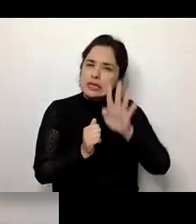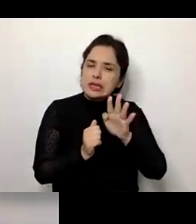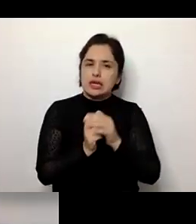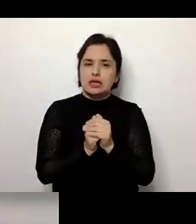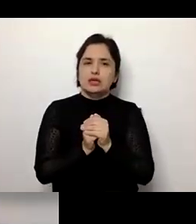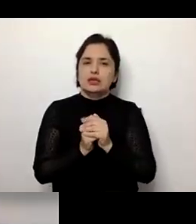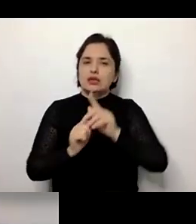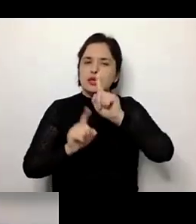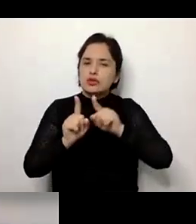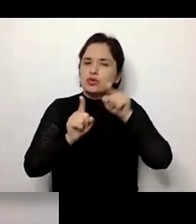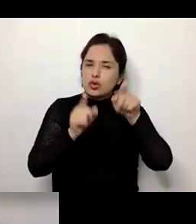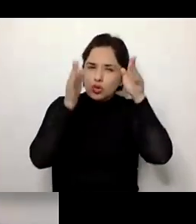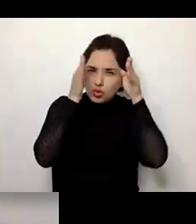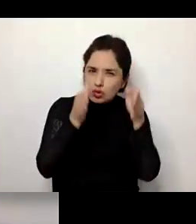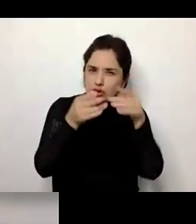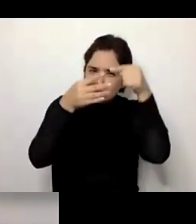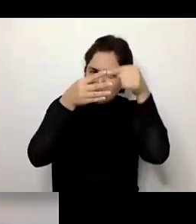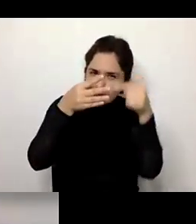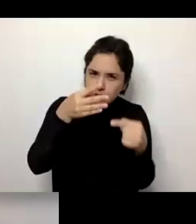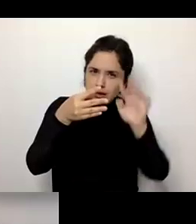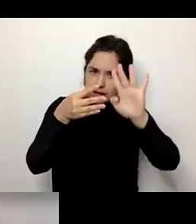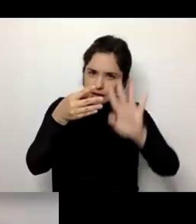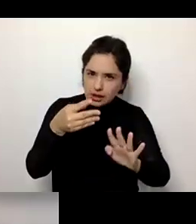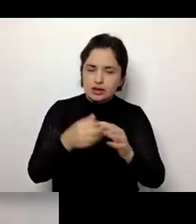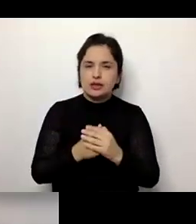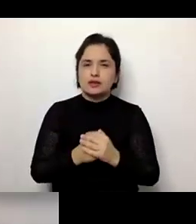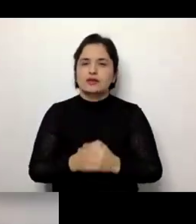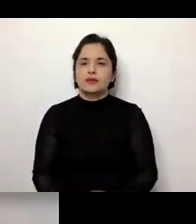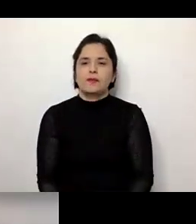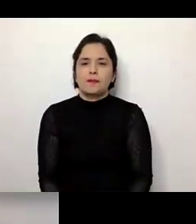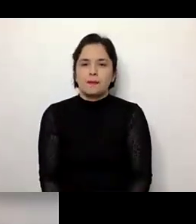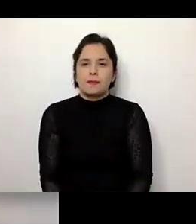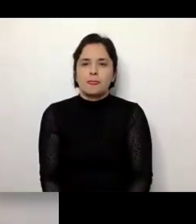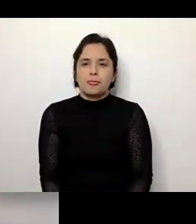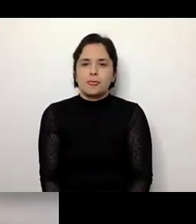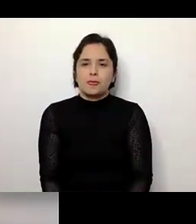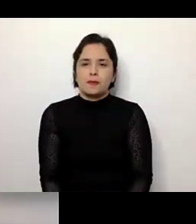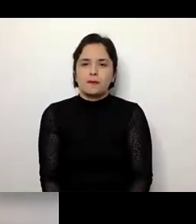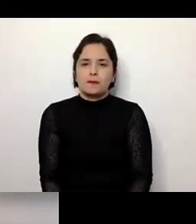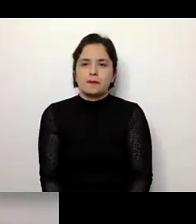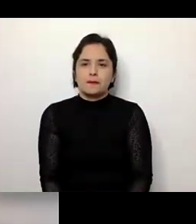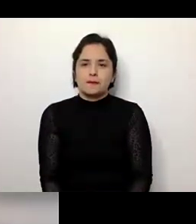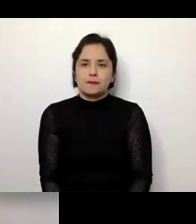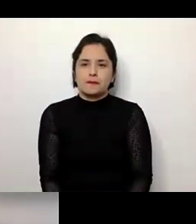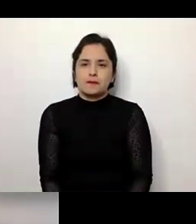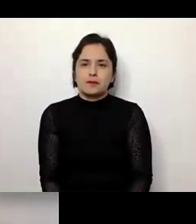detalhes, esses aspectos, que vão dizer e vão